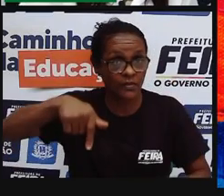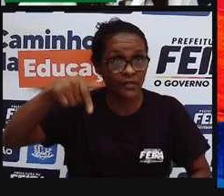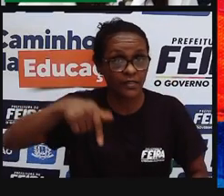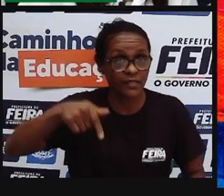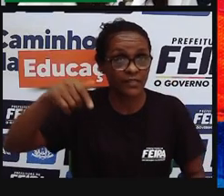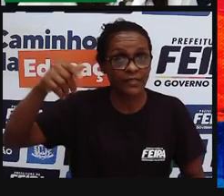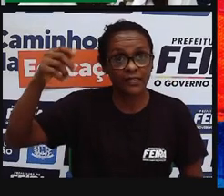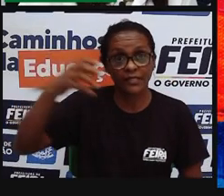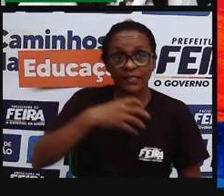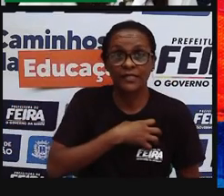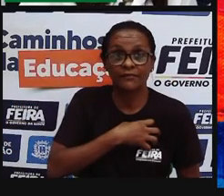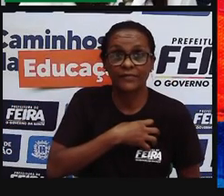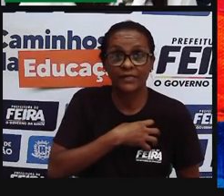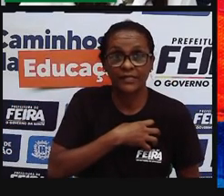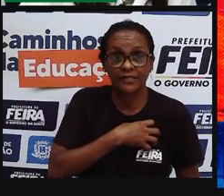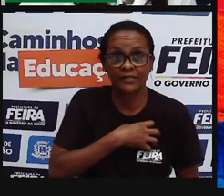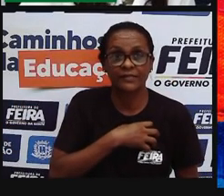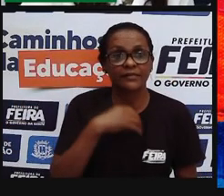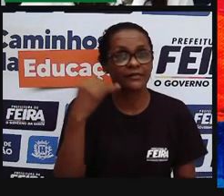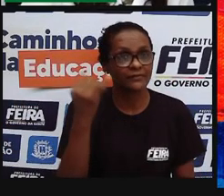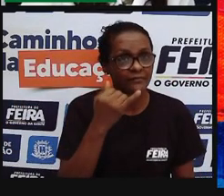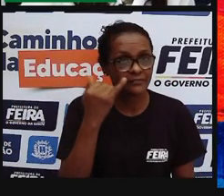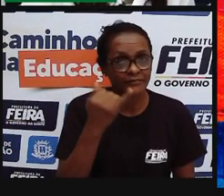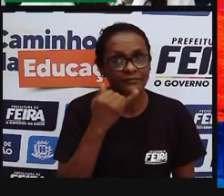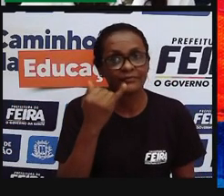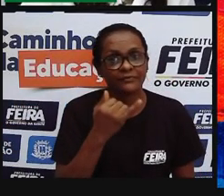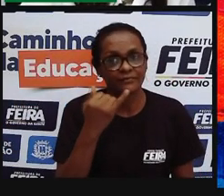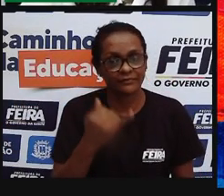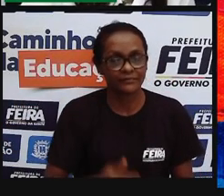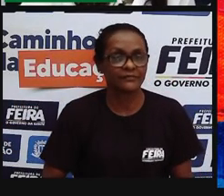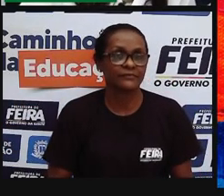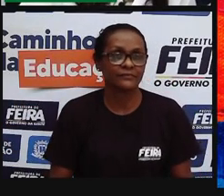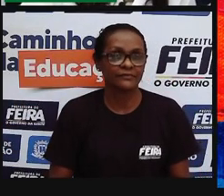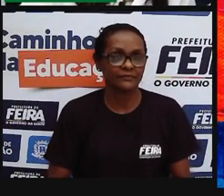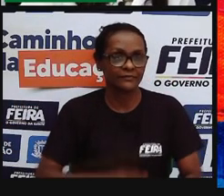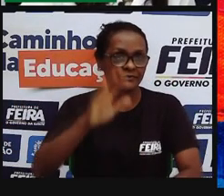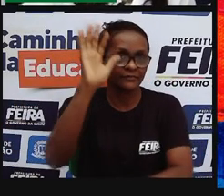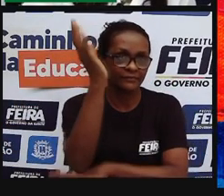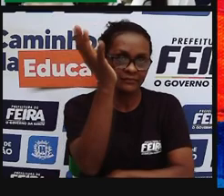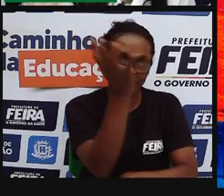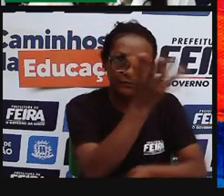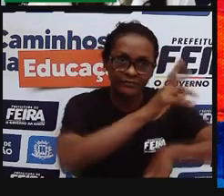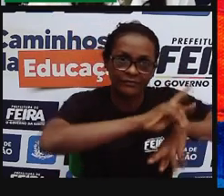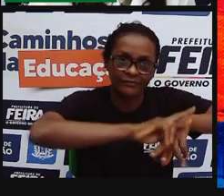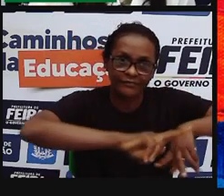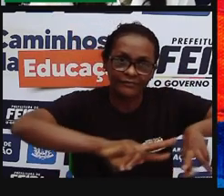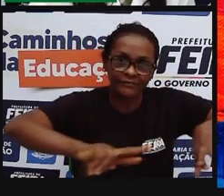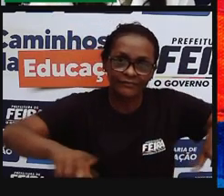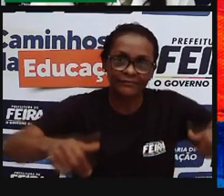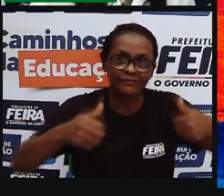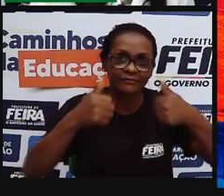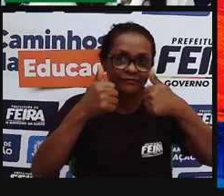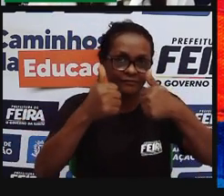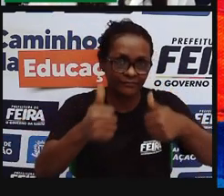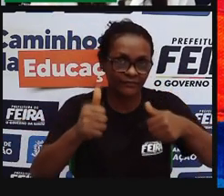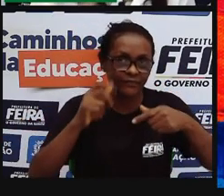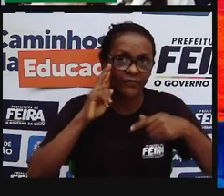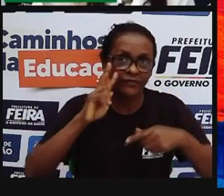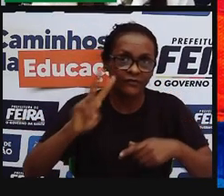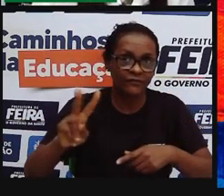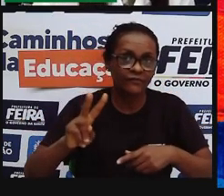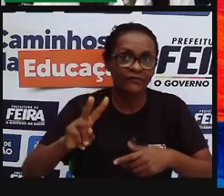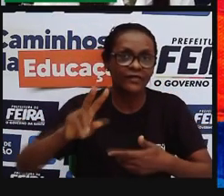e a Chapada, o Parque Nacional da Chapada Diamantina, tá? Então, são algumas imagens aqui